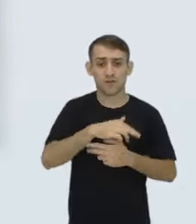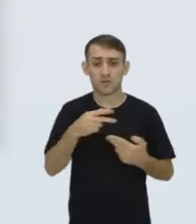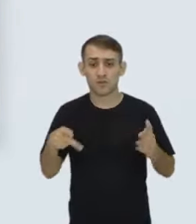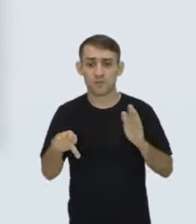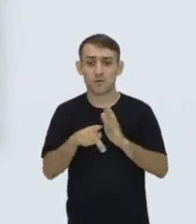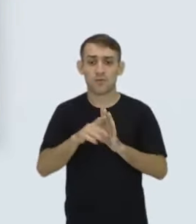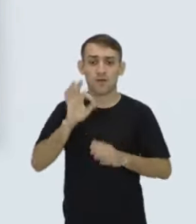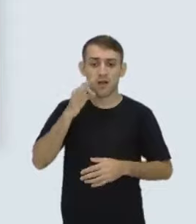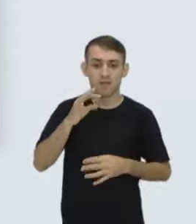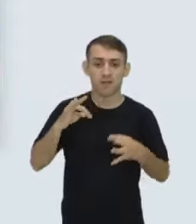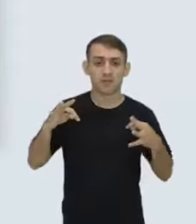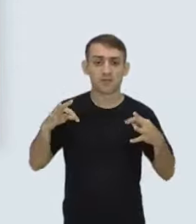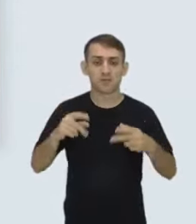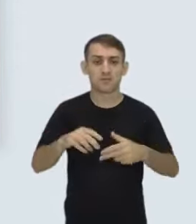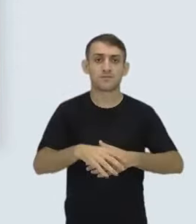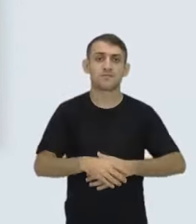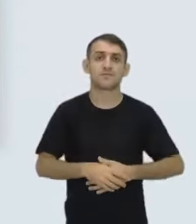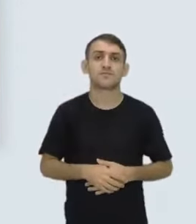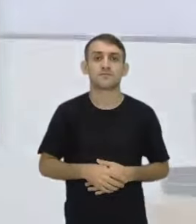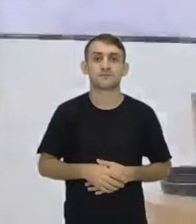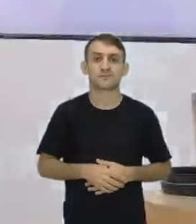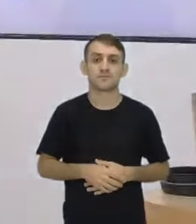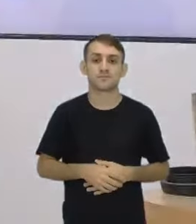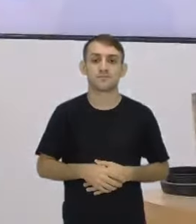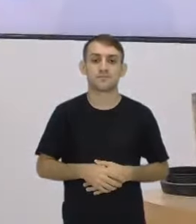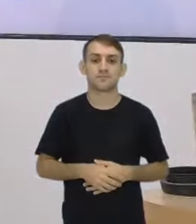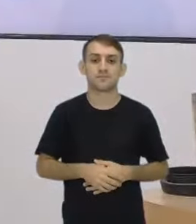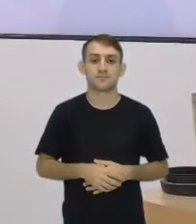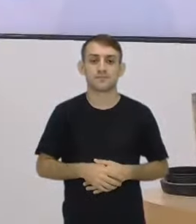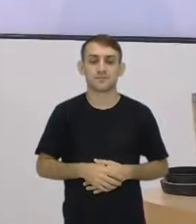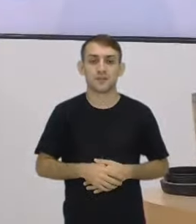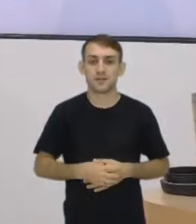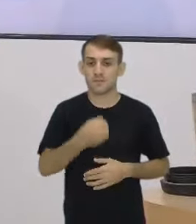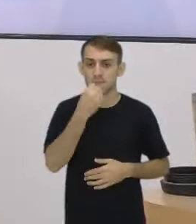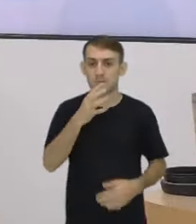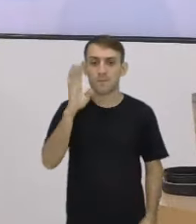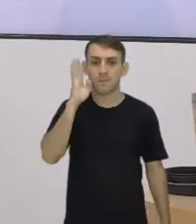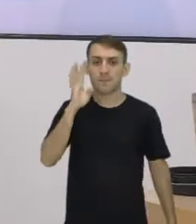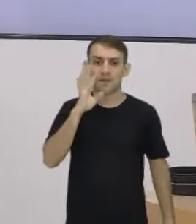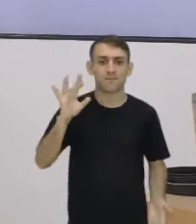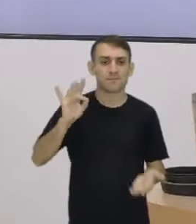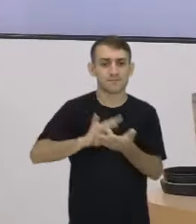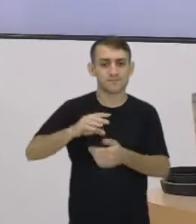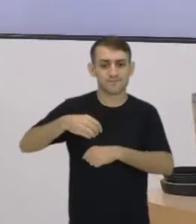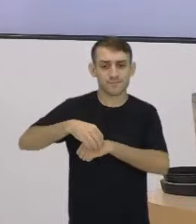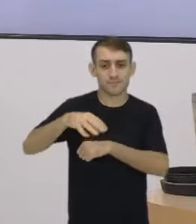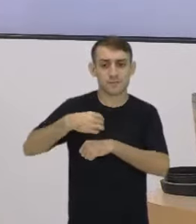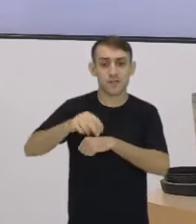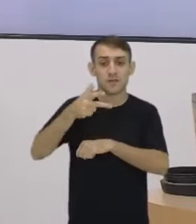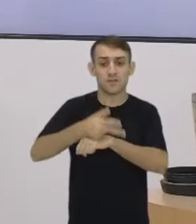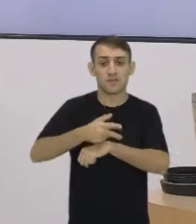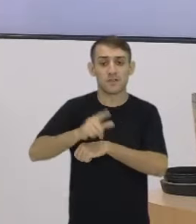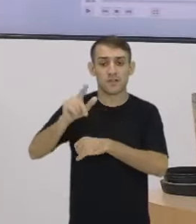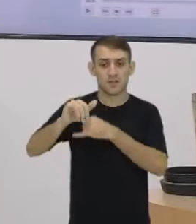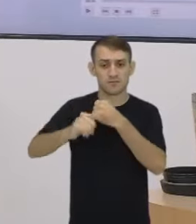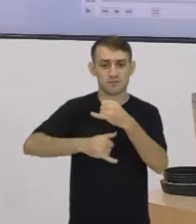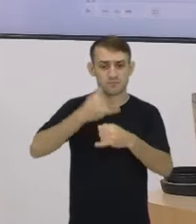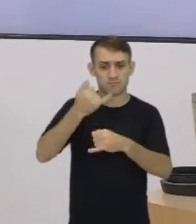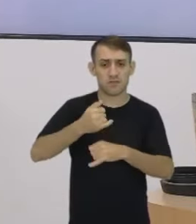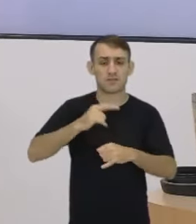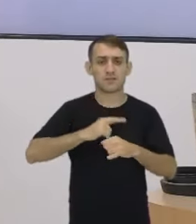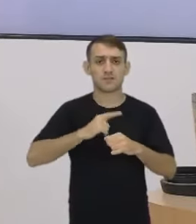seu café, e aí você demora muito tempo... Muito legal, né, turma? Essas dicas. Esse vídeo tá na íntegra lá,